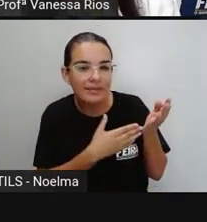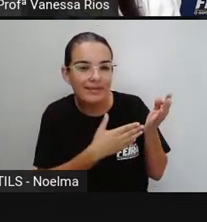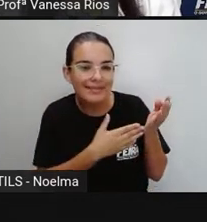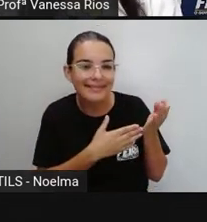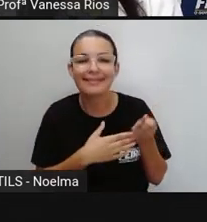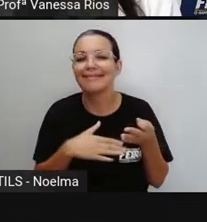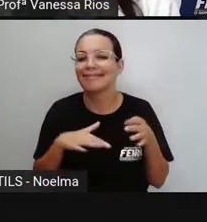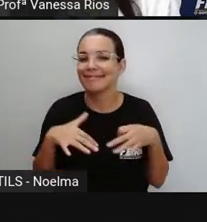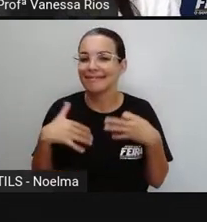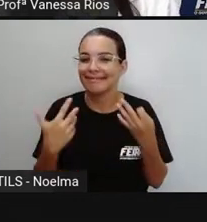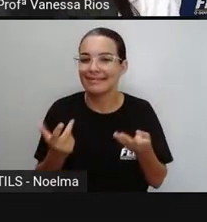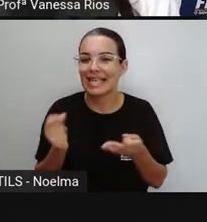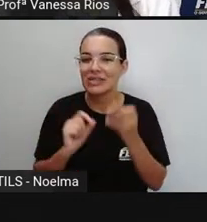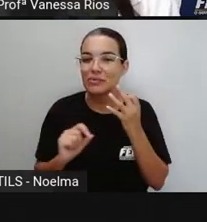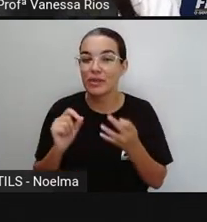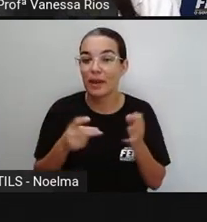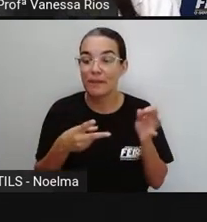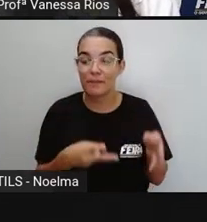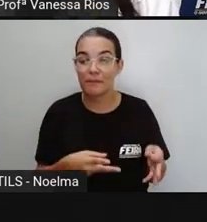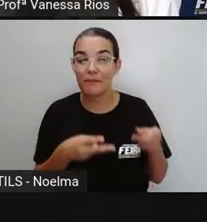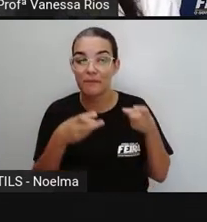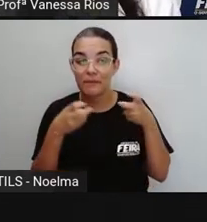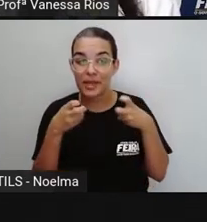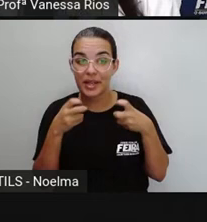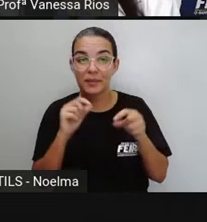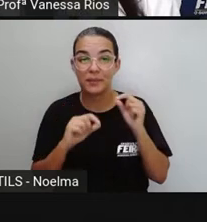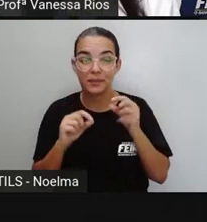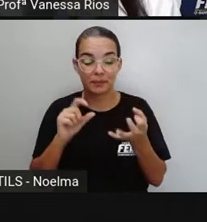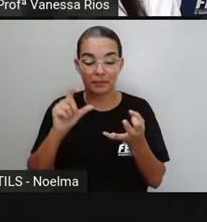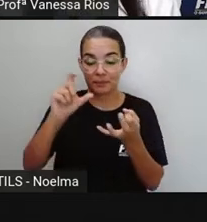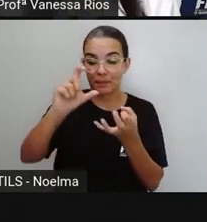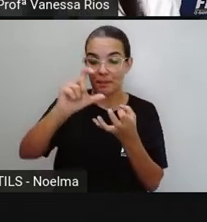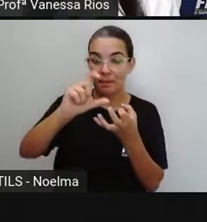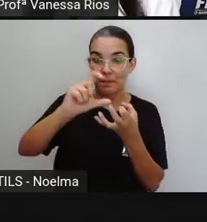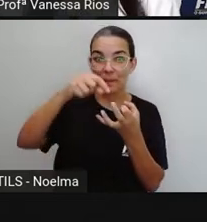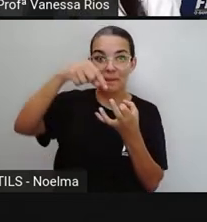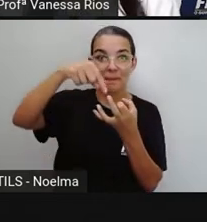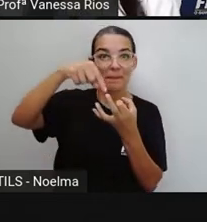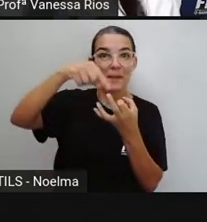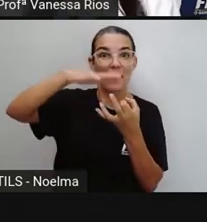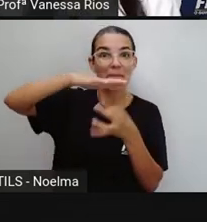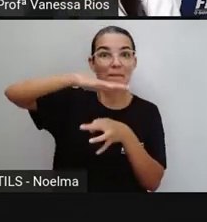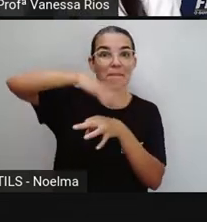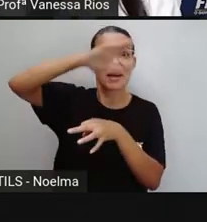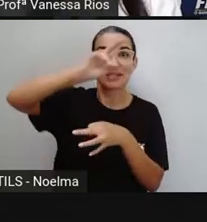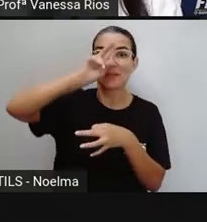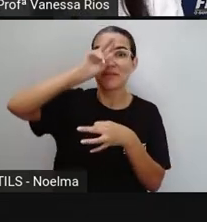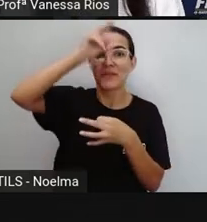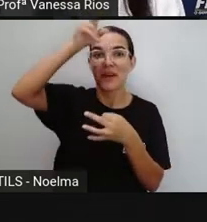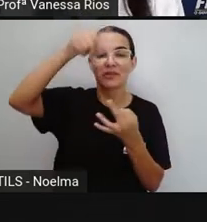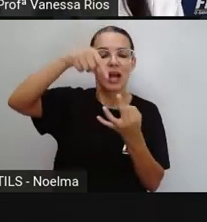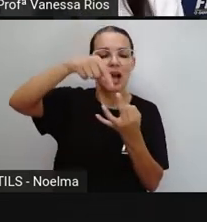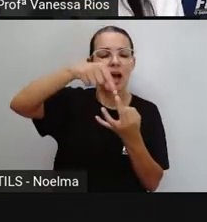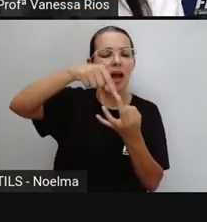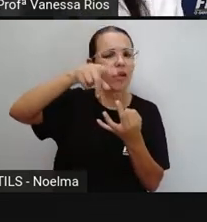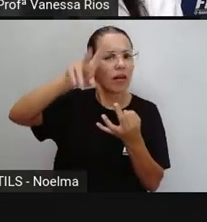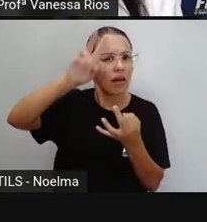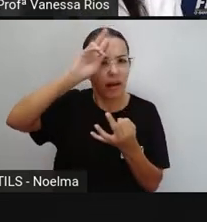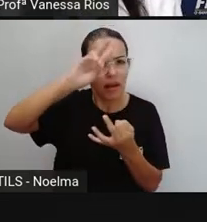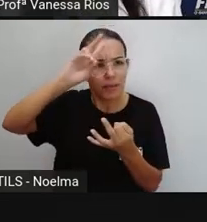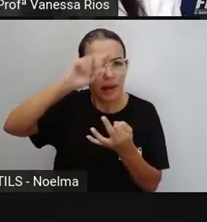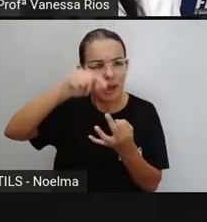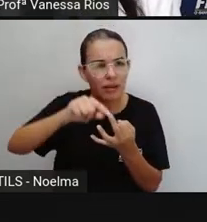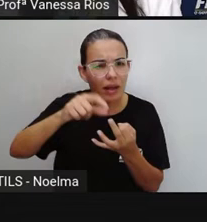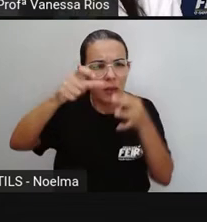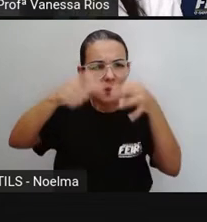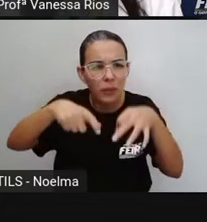Lâmpada. A gente já identifica que a sílaba tônica aí é a sílaba lã. Em relação